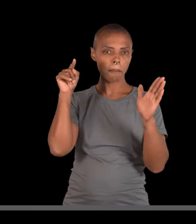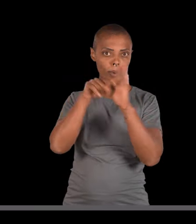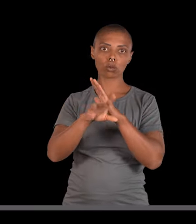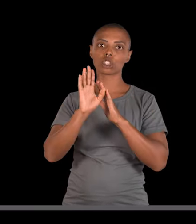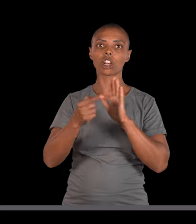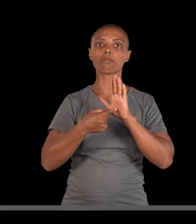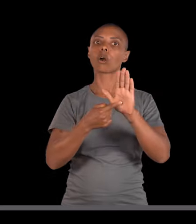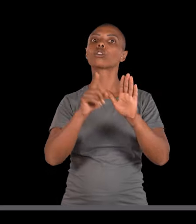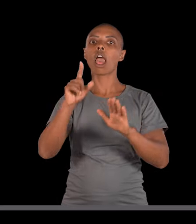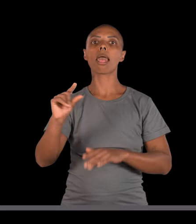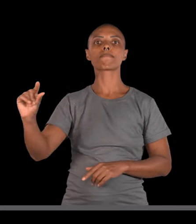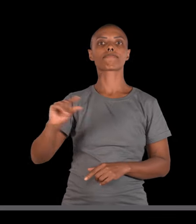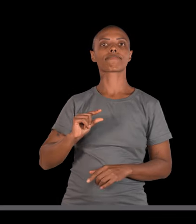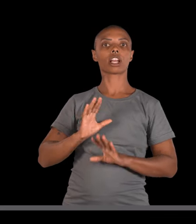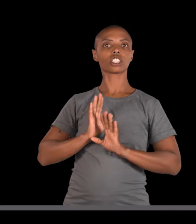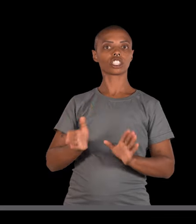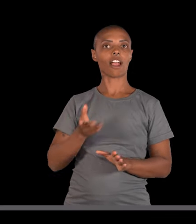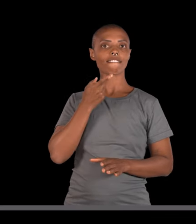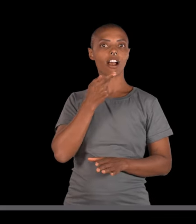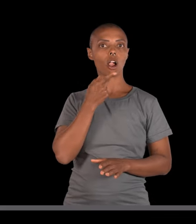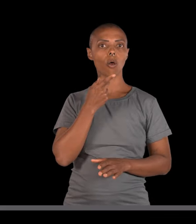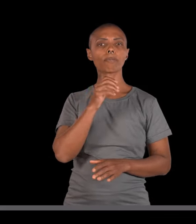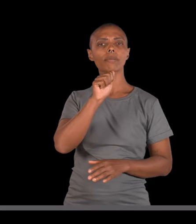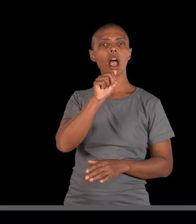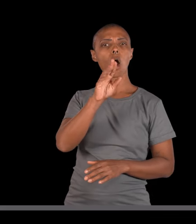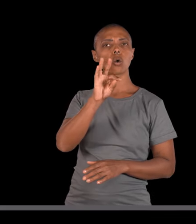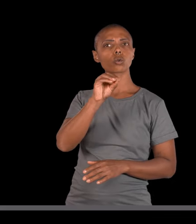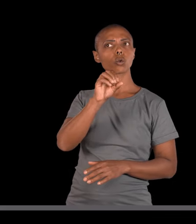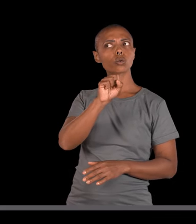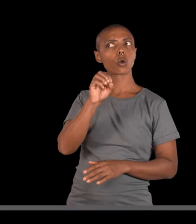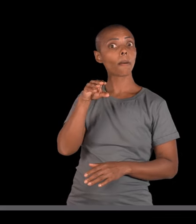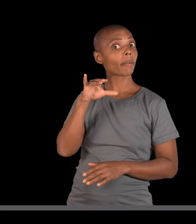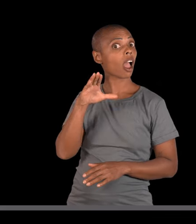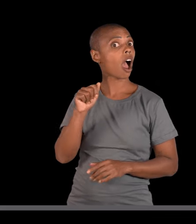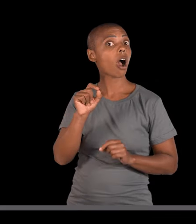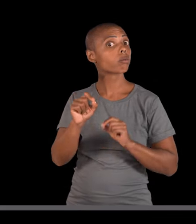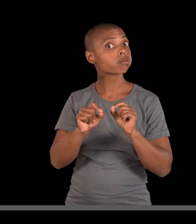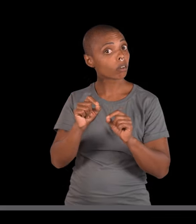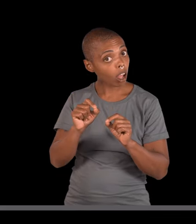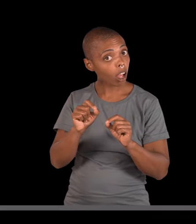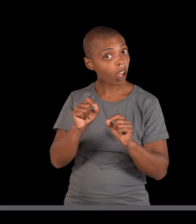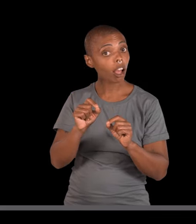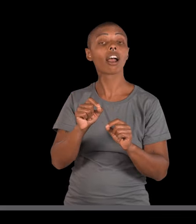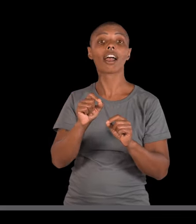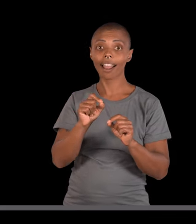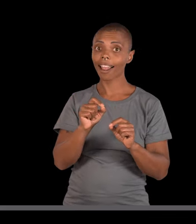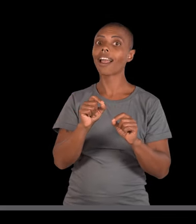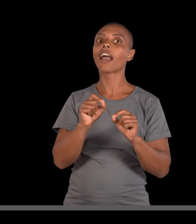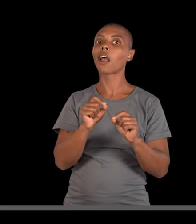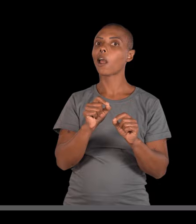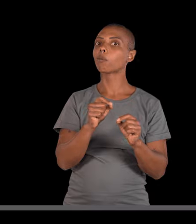está te dizendo que a fibrose cística é recessiva, e autossômica o que significa dizer? Que não tem